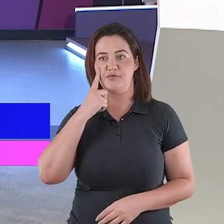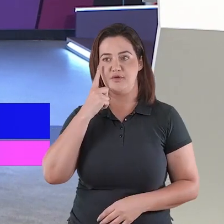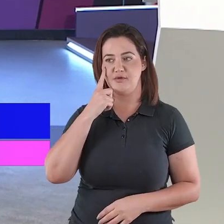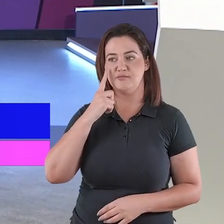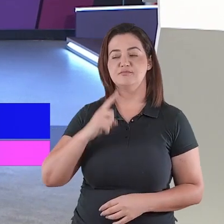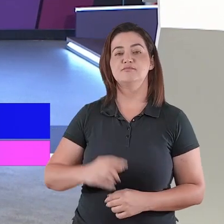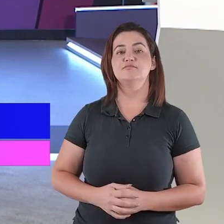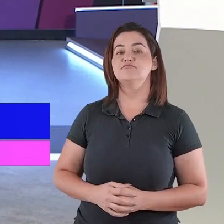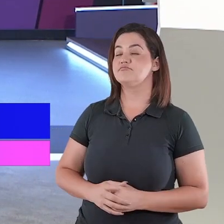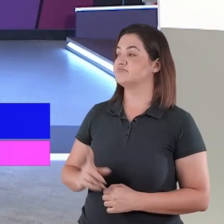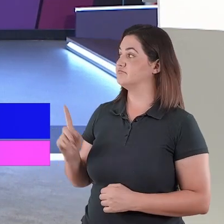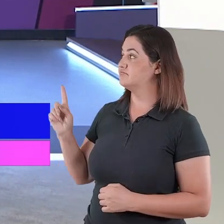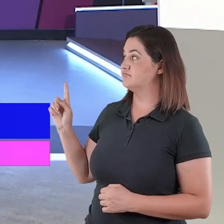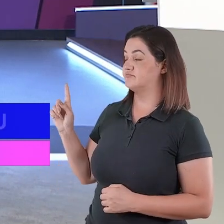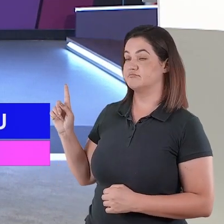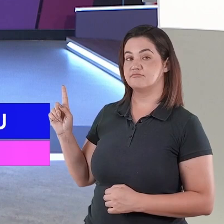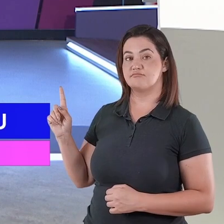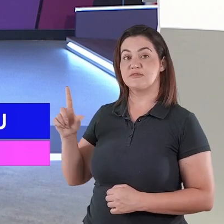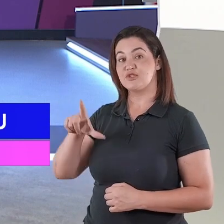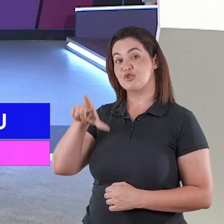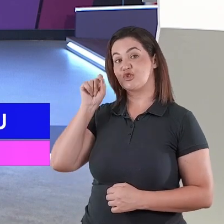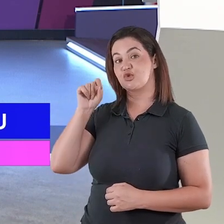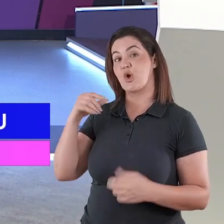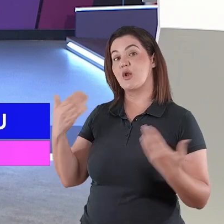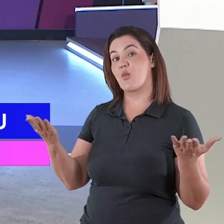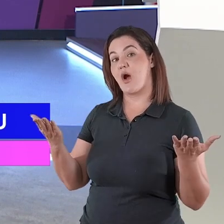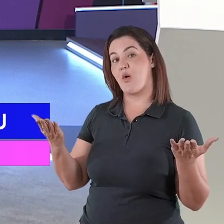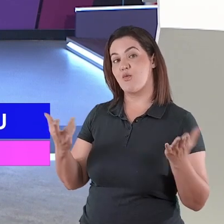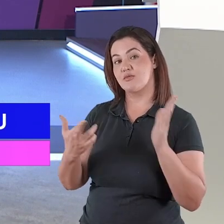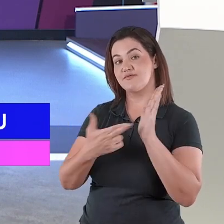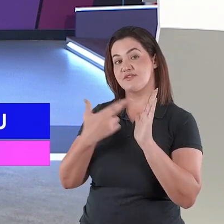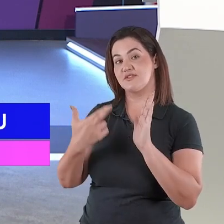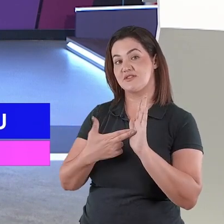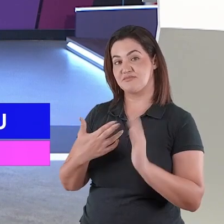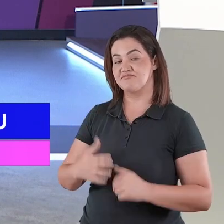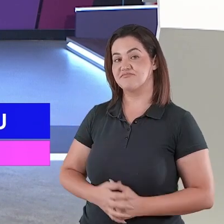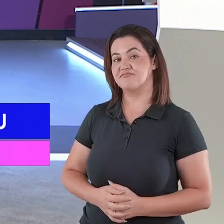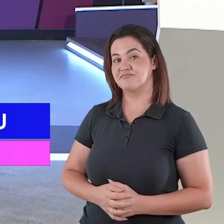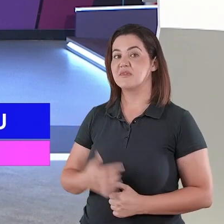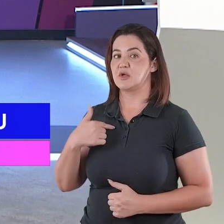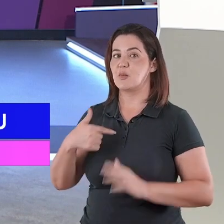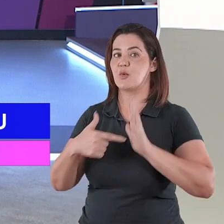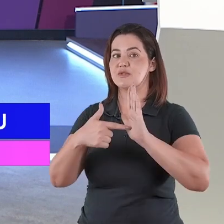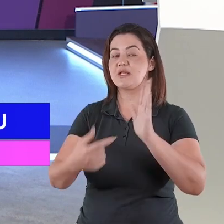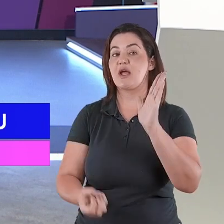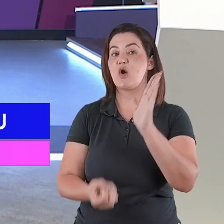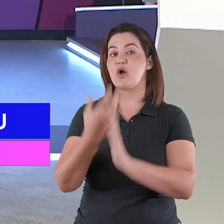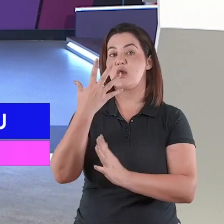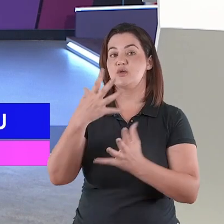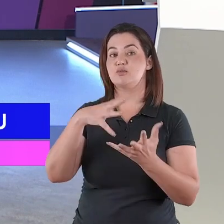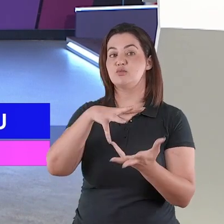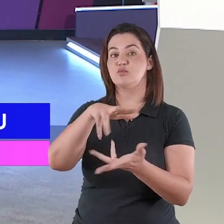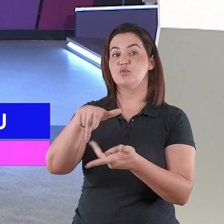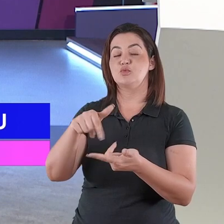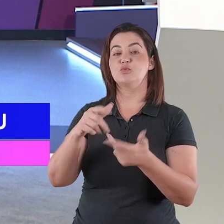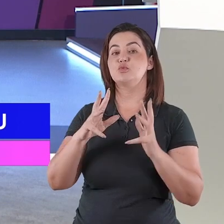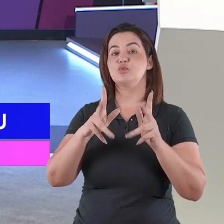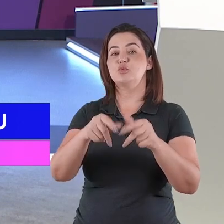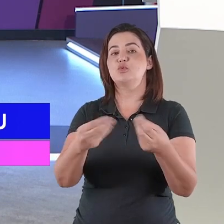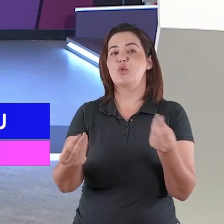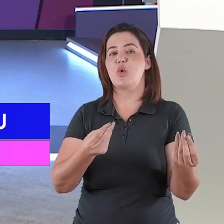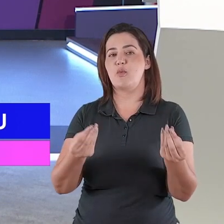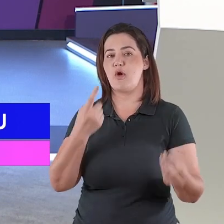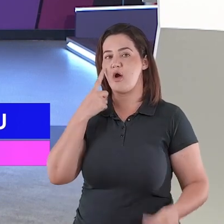Você escolhe o estudo bíblico. Bom, eu apresentei para você a origem de tudo, que é o primeiro que está aparecendo aqui no site.